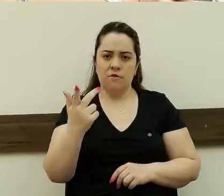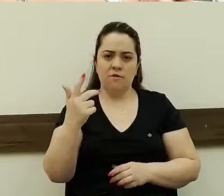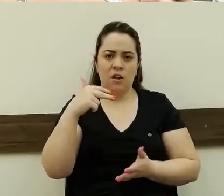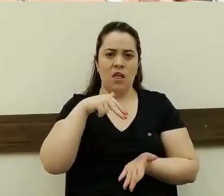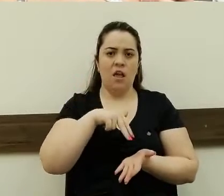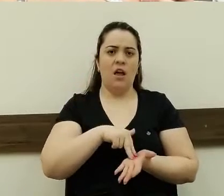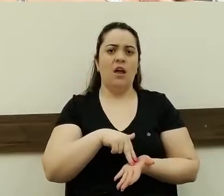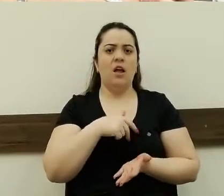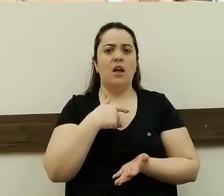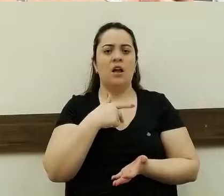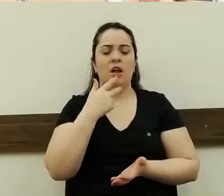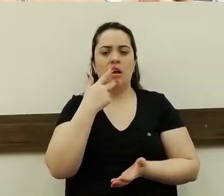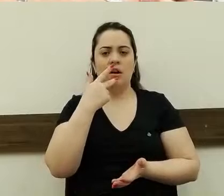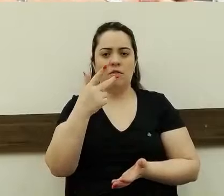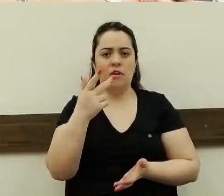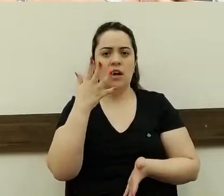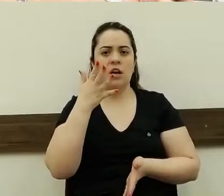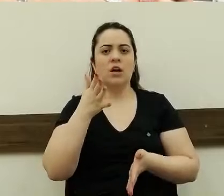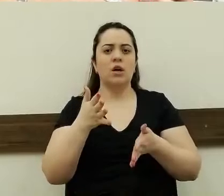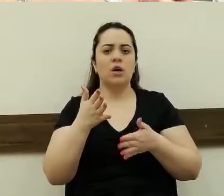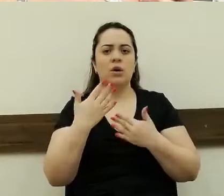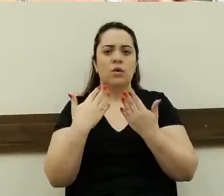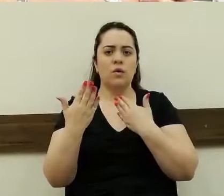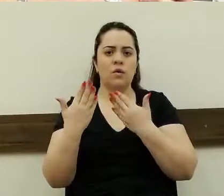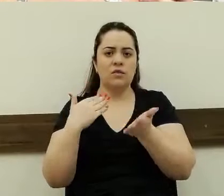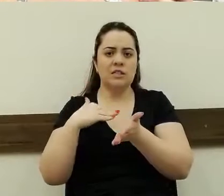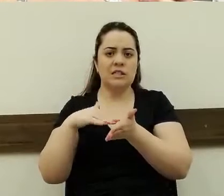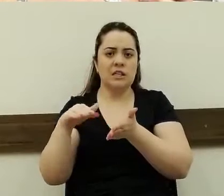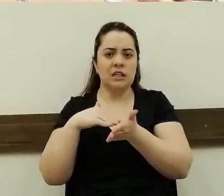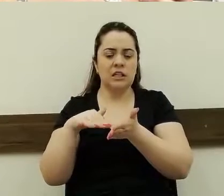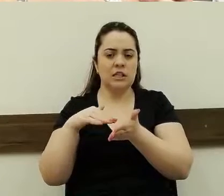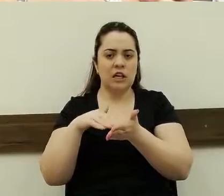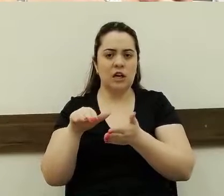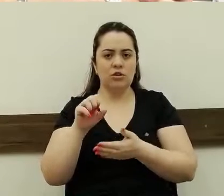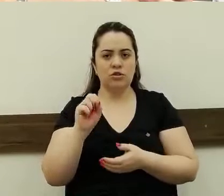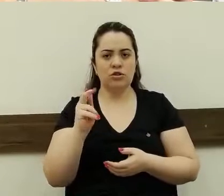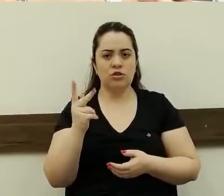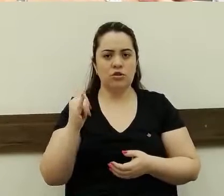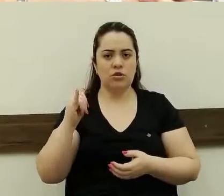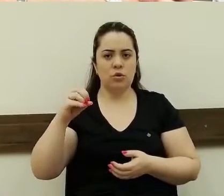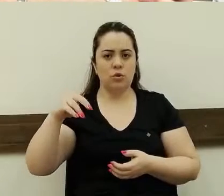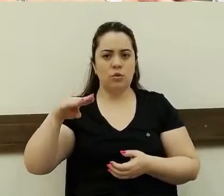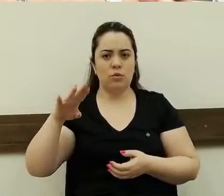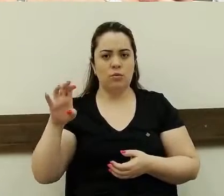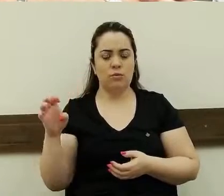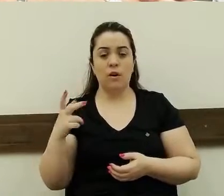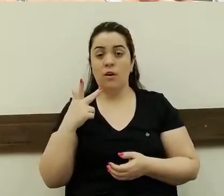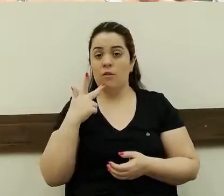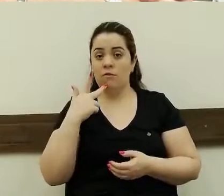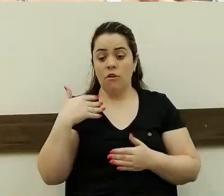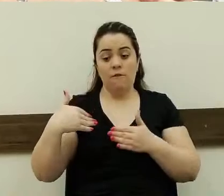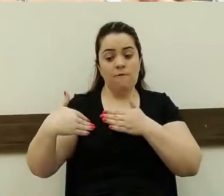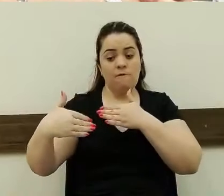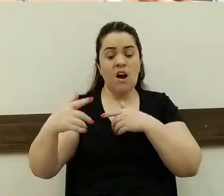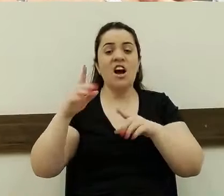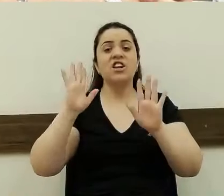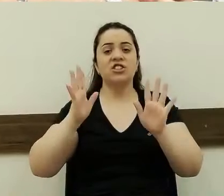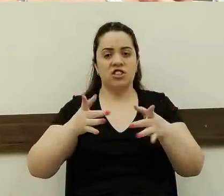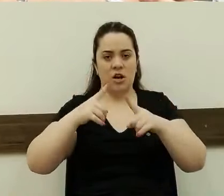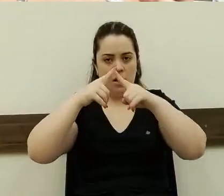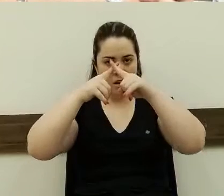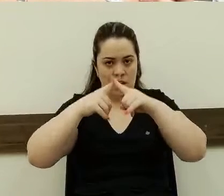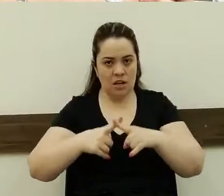que eu conversei com o secretário de Cuxiome e ele falou que já estava em fase de licitação esses